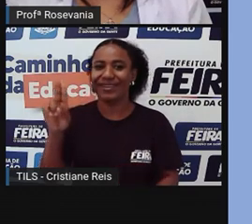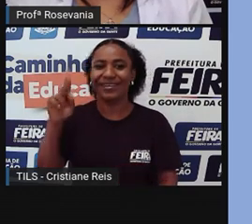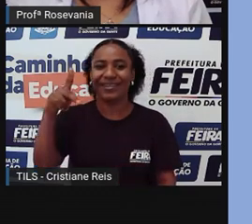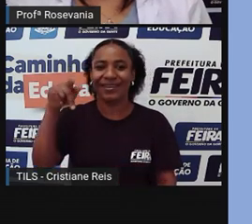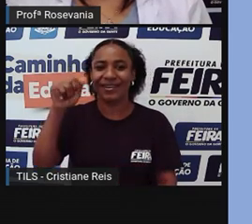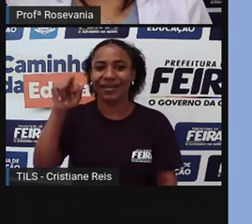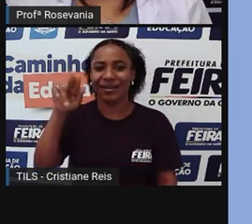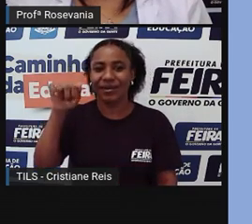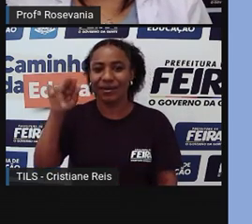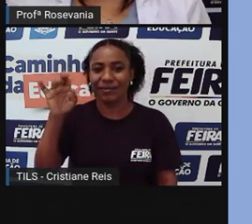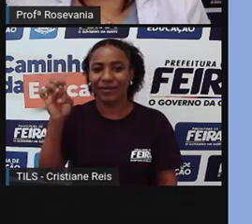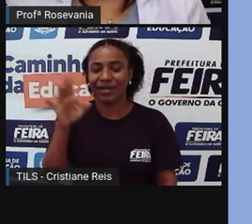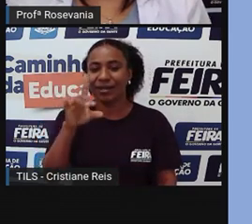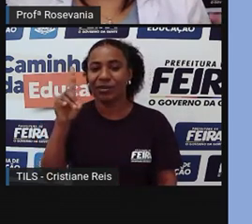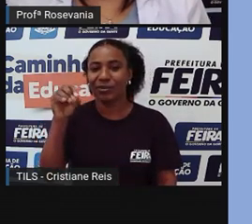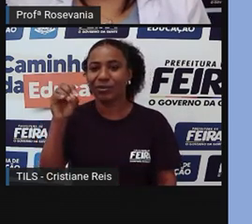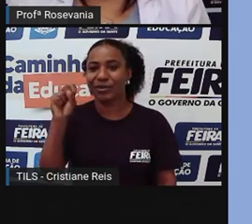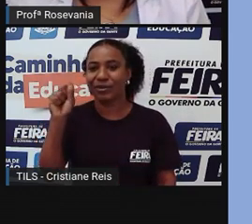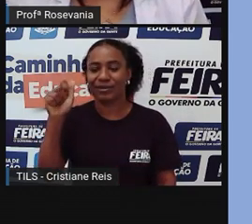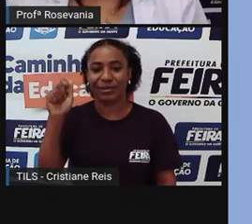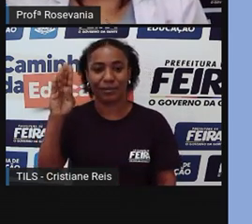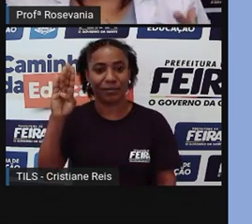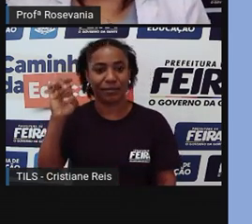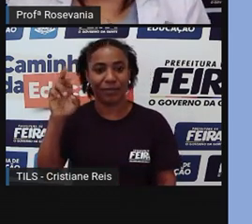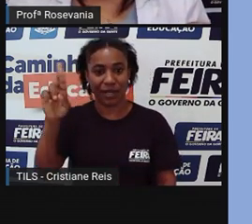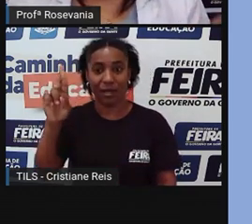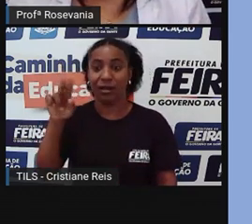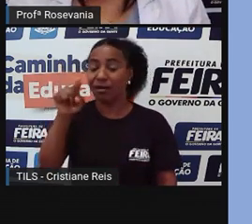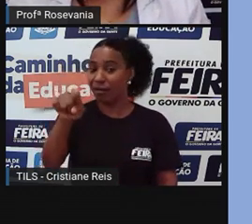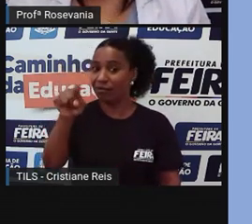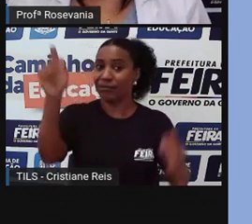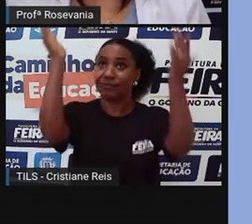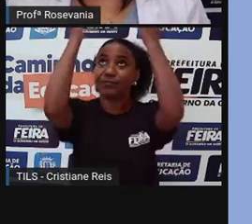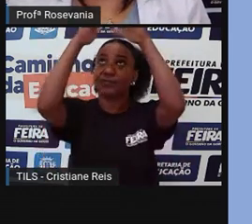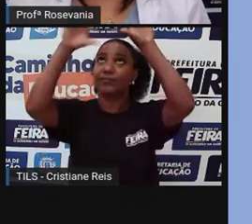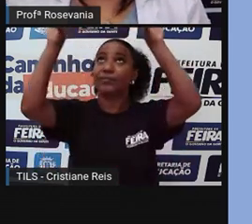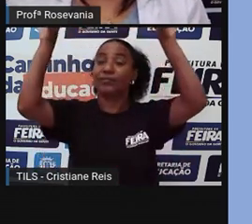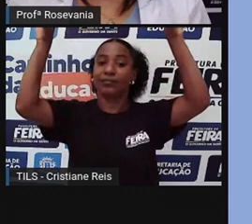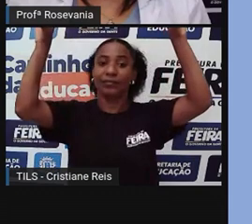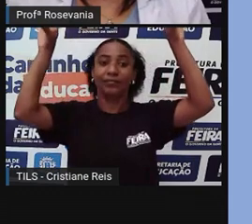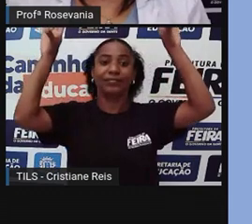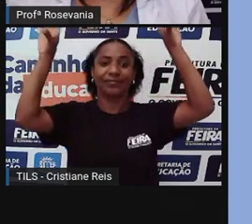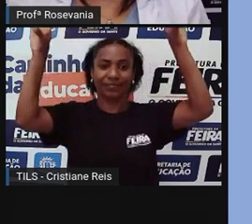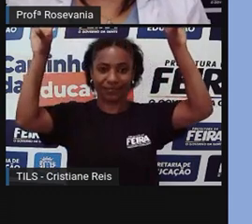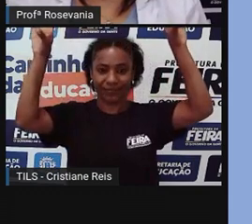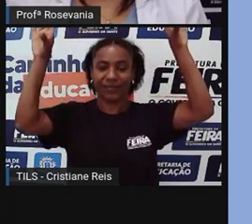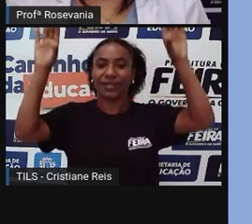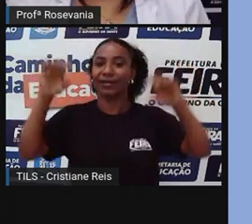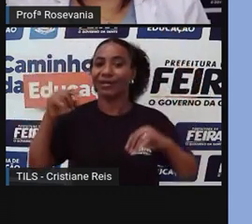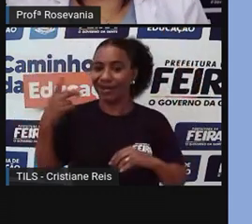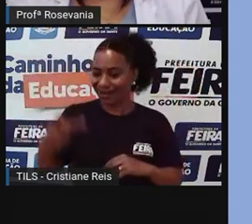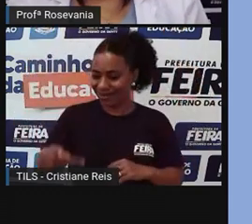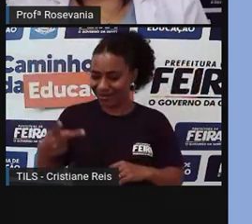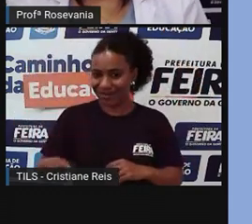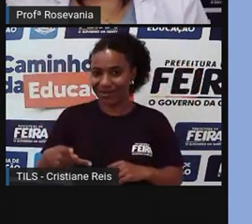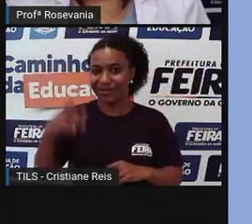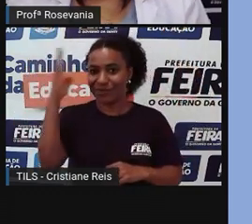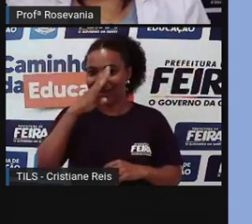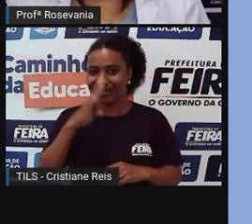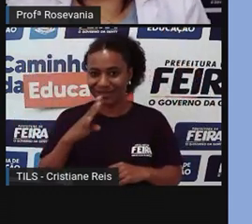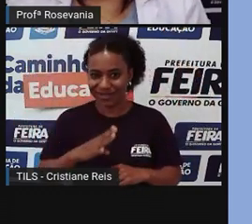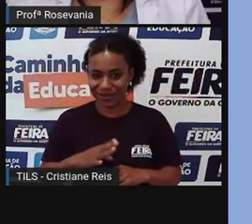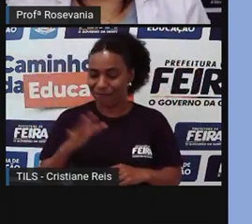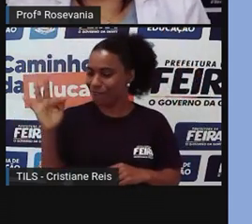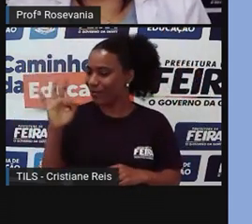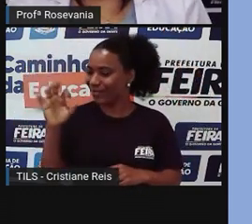onde esse aparelho projetou, né, na América do Sul só tem ele, não tem outro país na América do Sul e nem cidade do